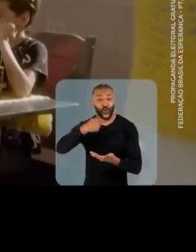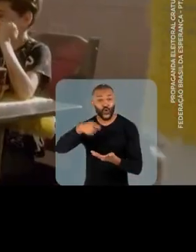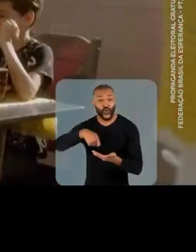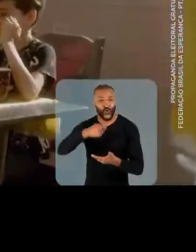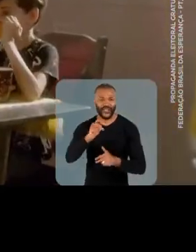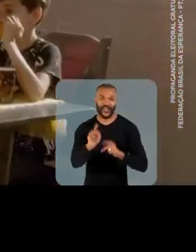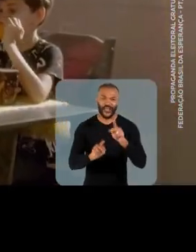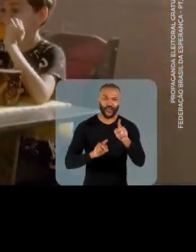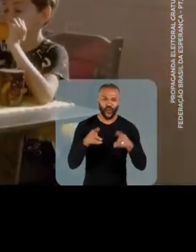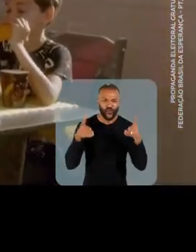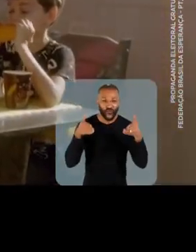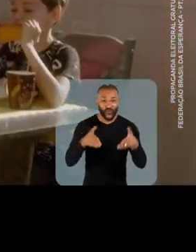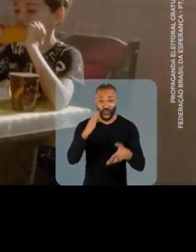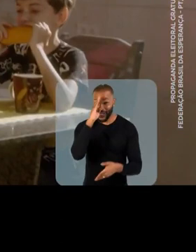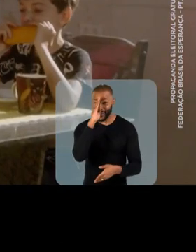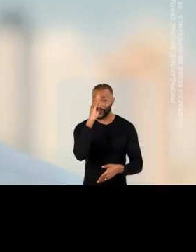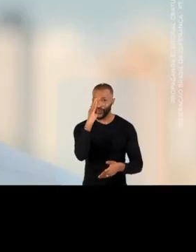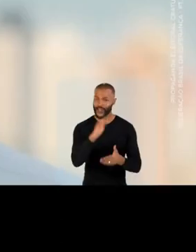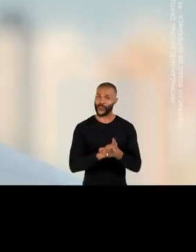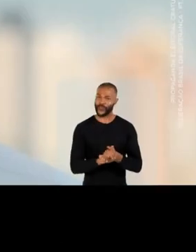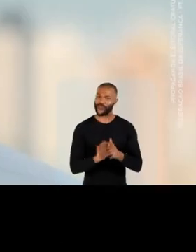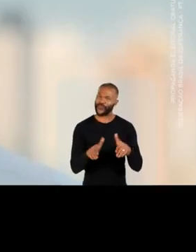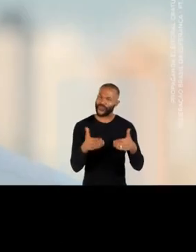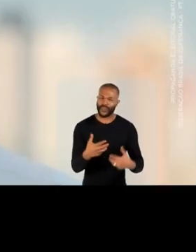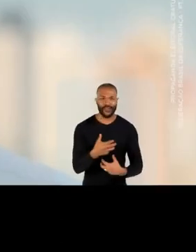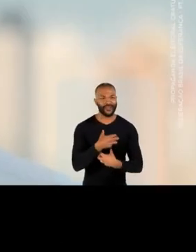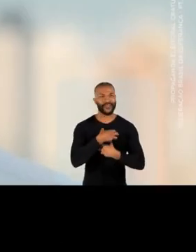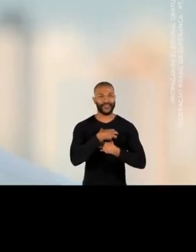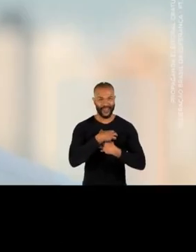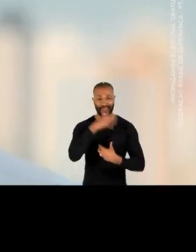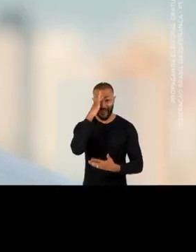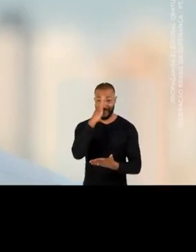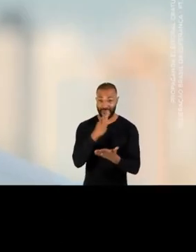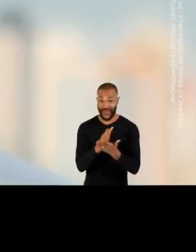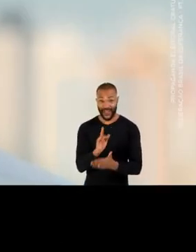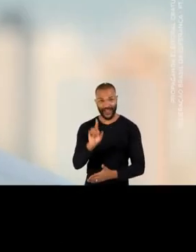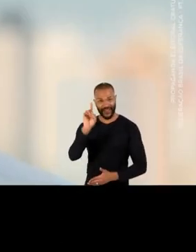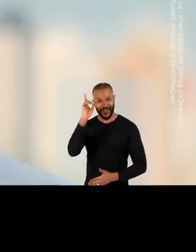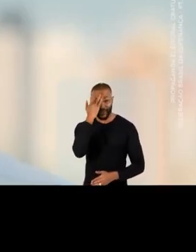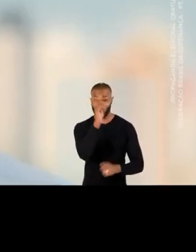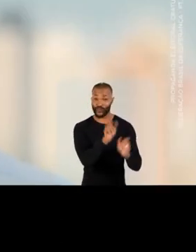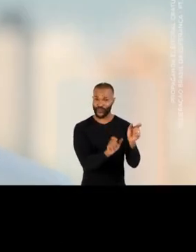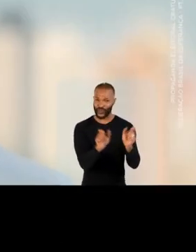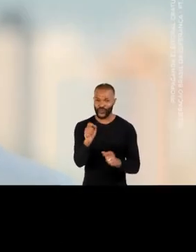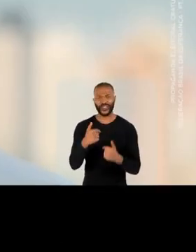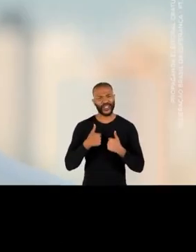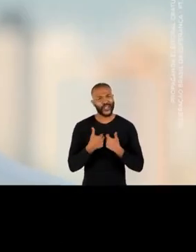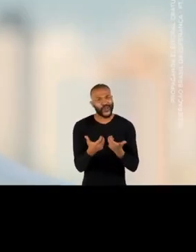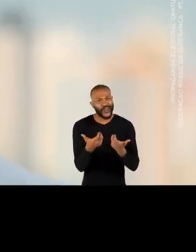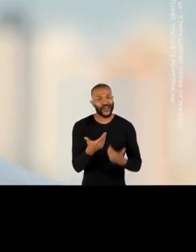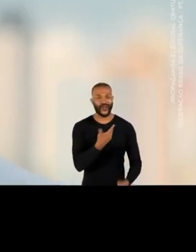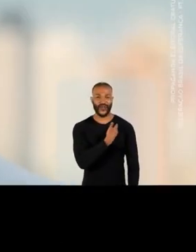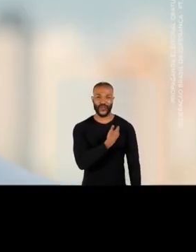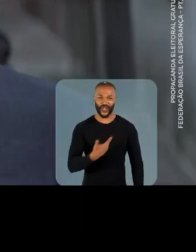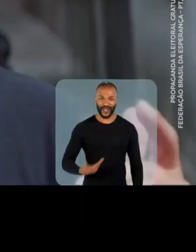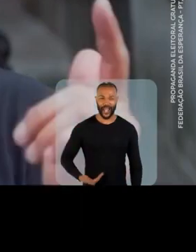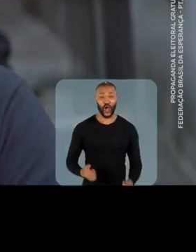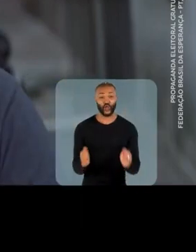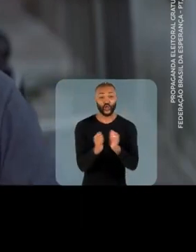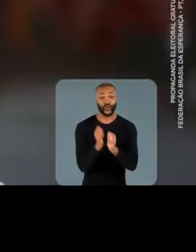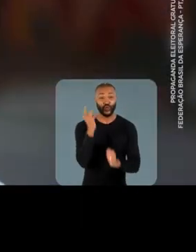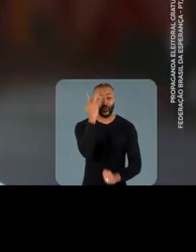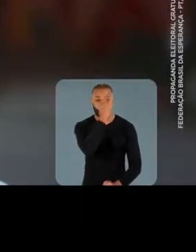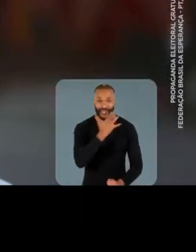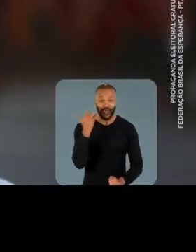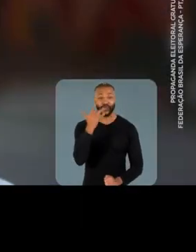mesa e o povo em primeiro lugar. É com esse espírito, fé em Deus e nas pessoas que eu quero ser governador. Tamo